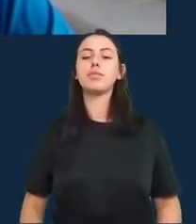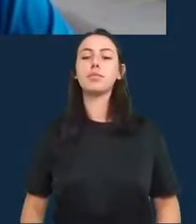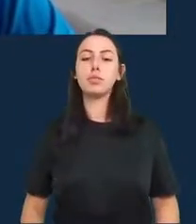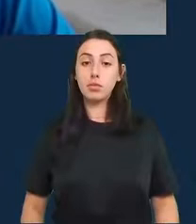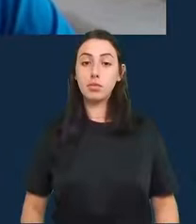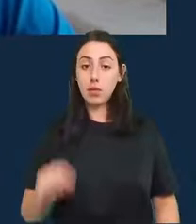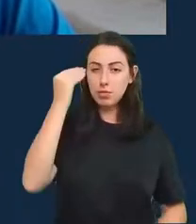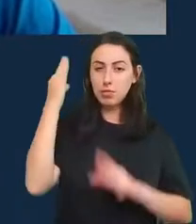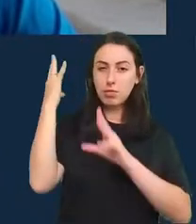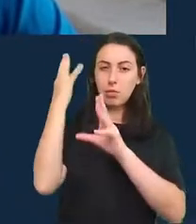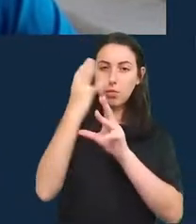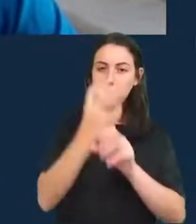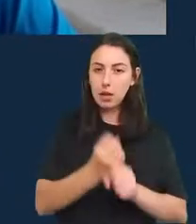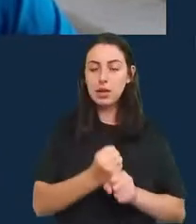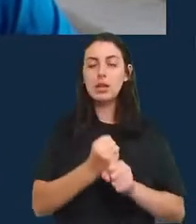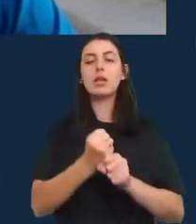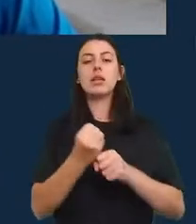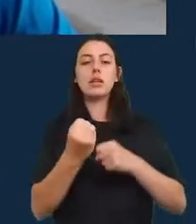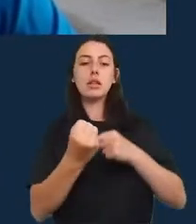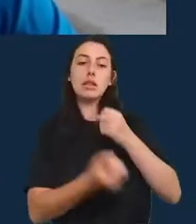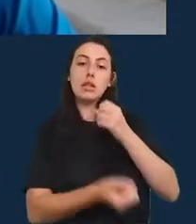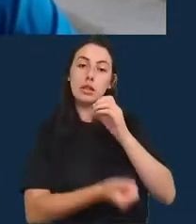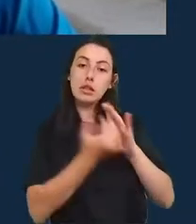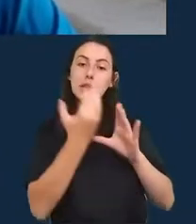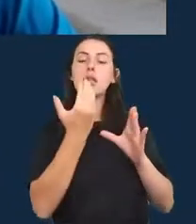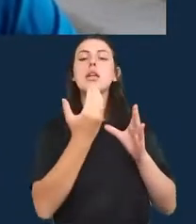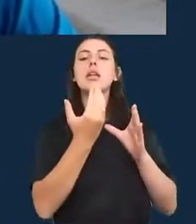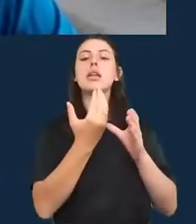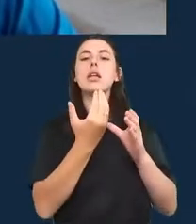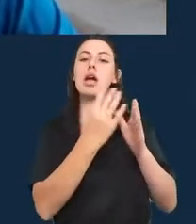construindo esse esse modelo